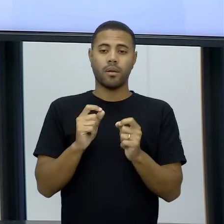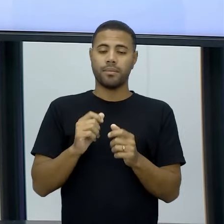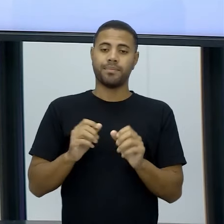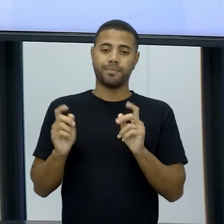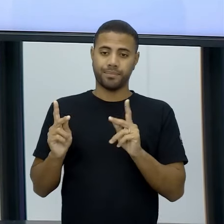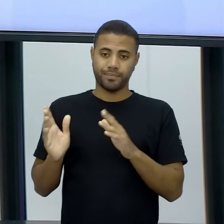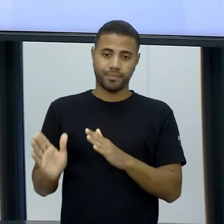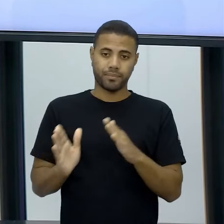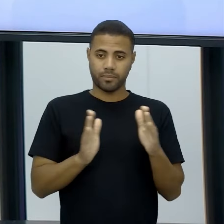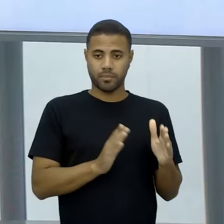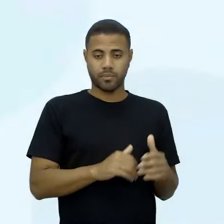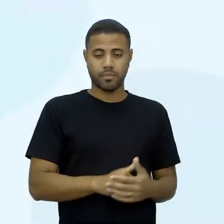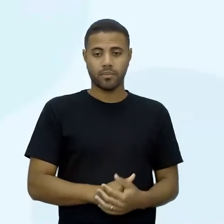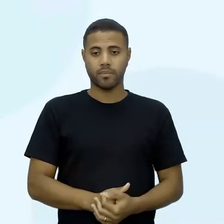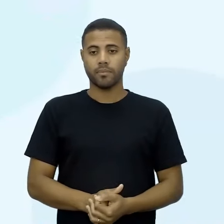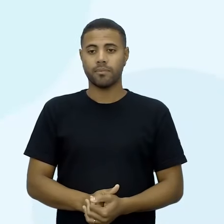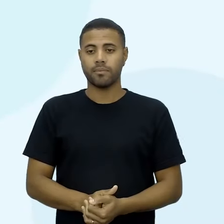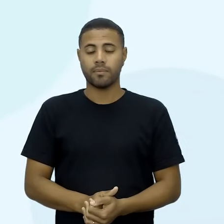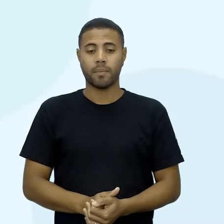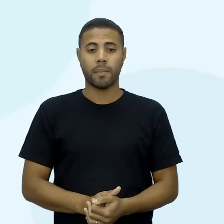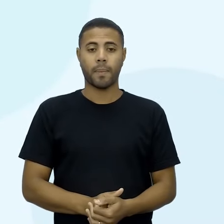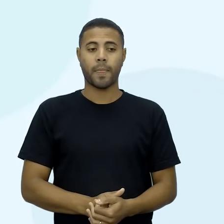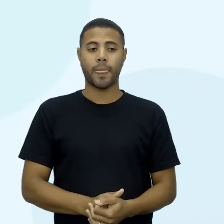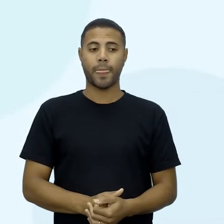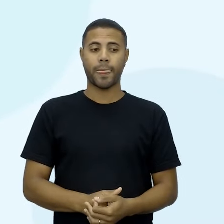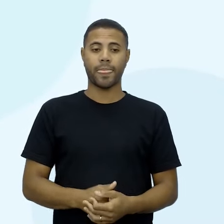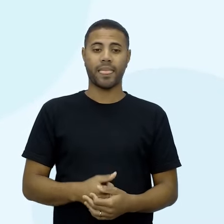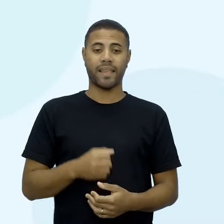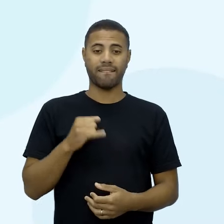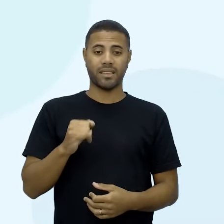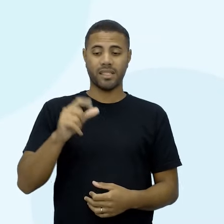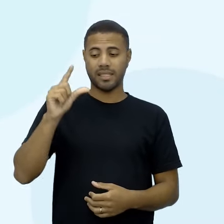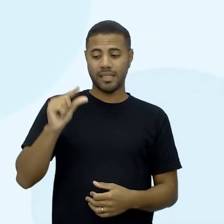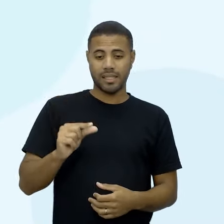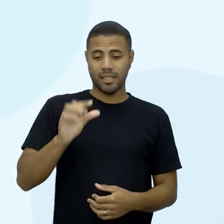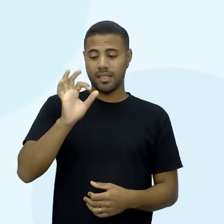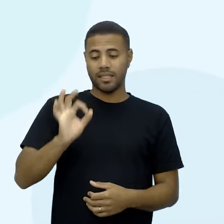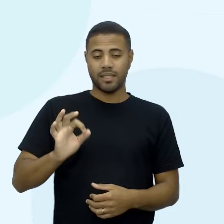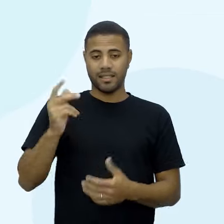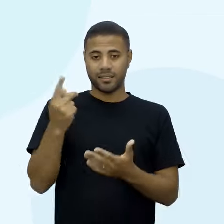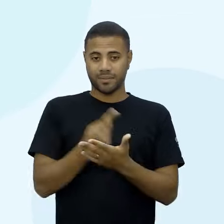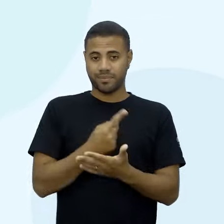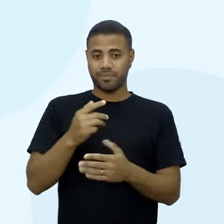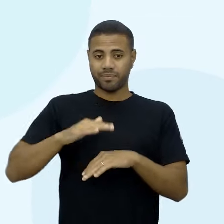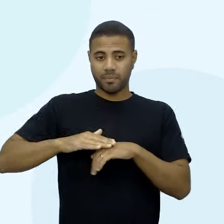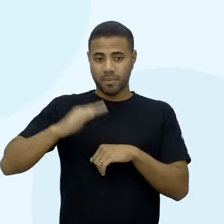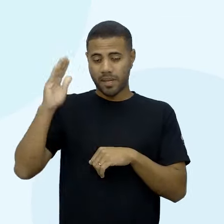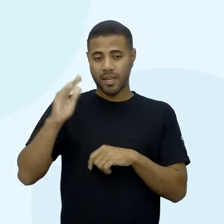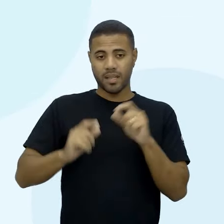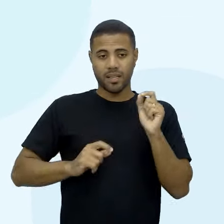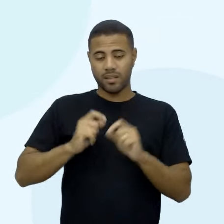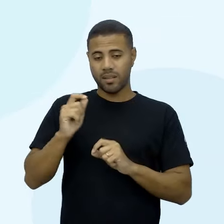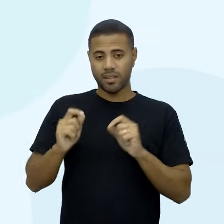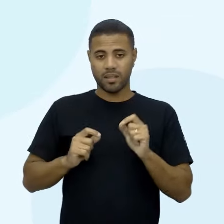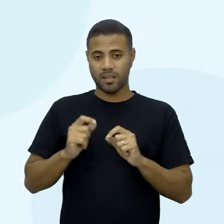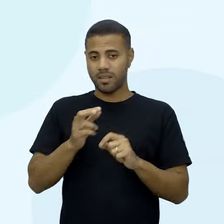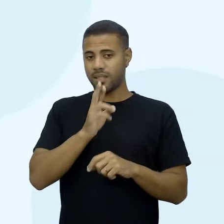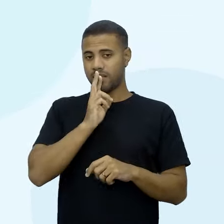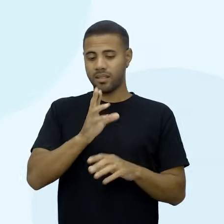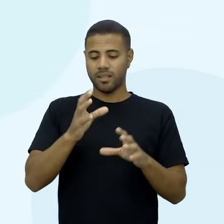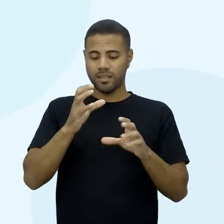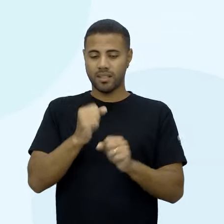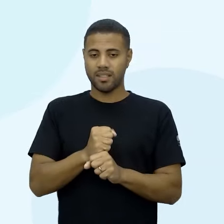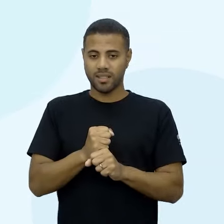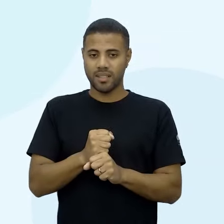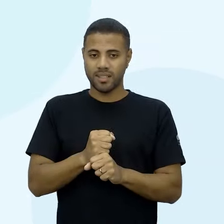a E aí, o acontece? Quanto menor a margem de erro, a gente acabou de falar, mais próximo será o resultado dos